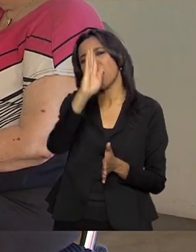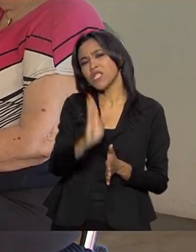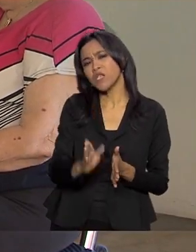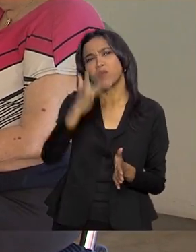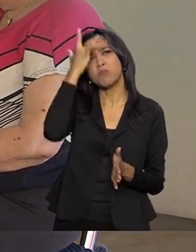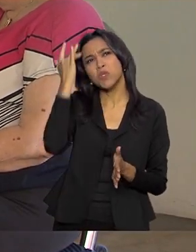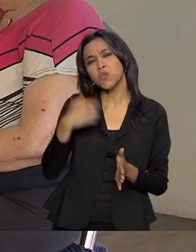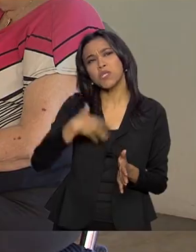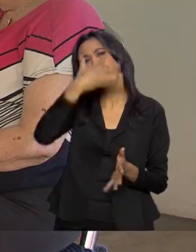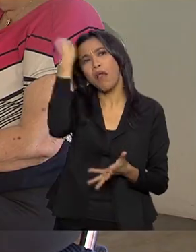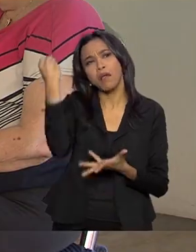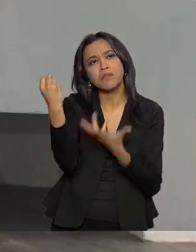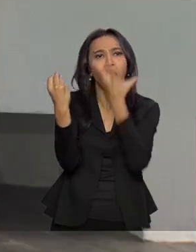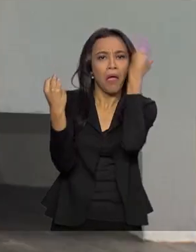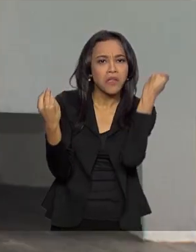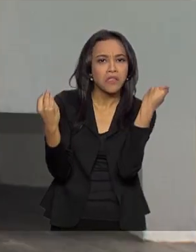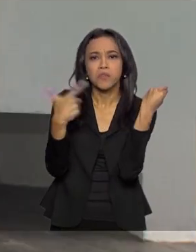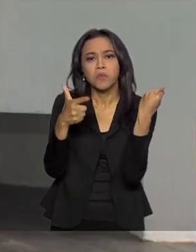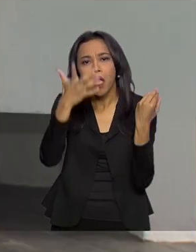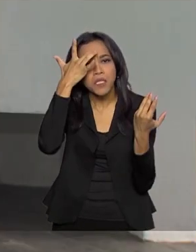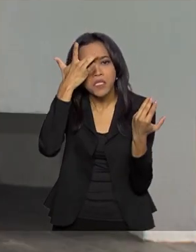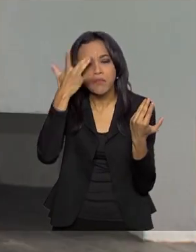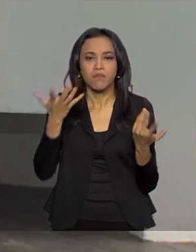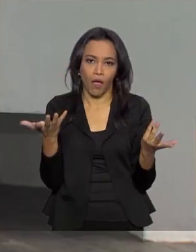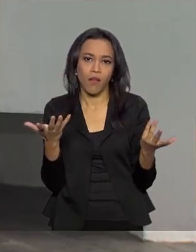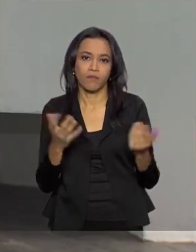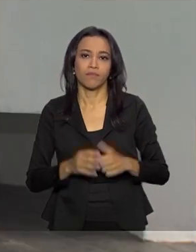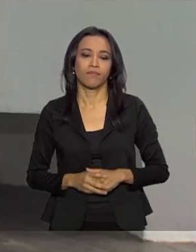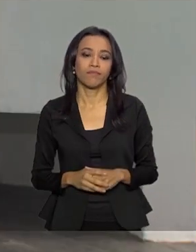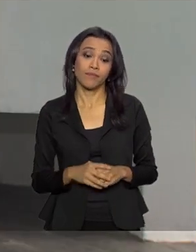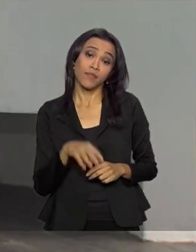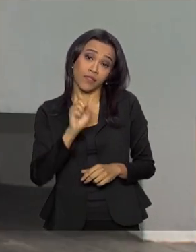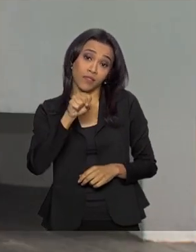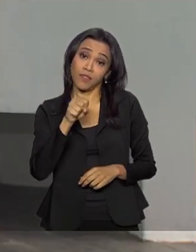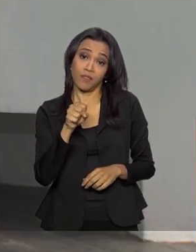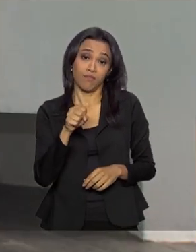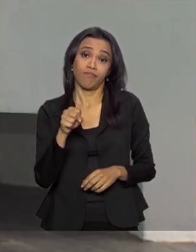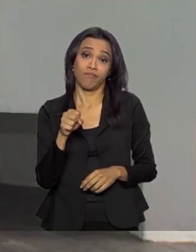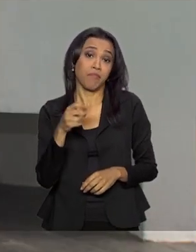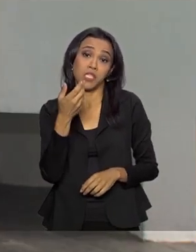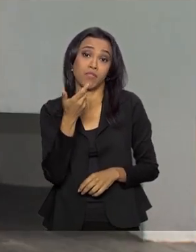memória, por exemplo. Mas sim, mas não ensinam.